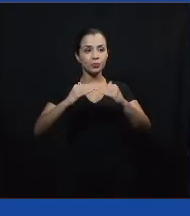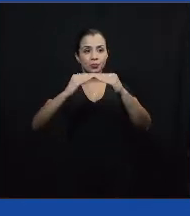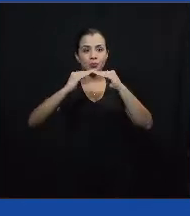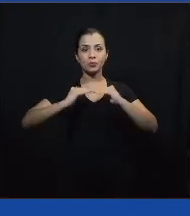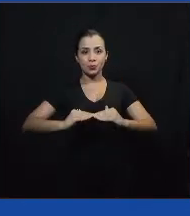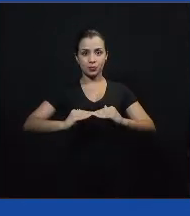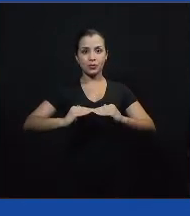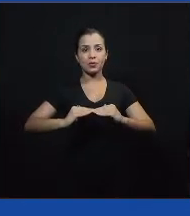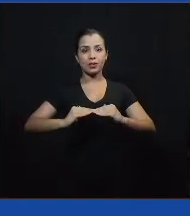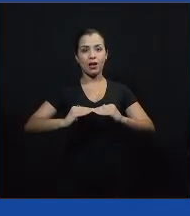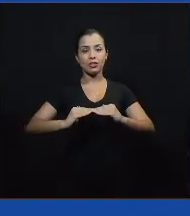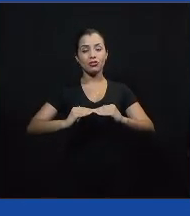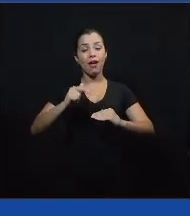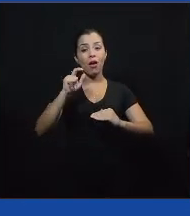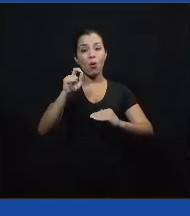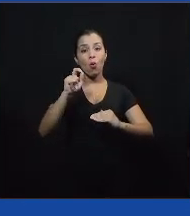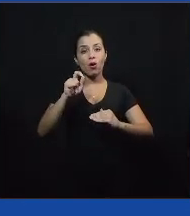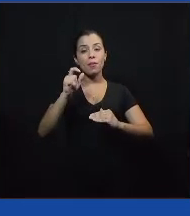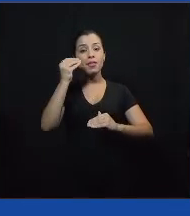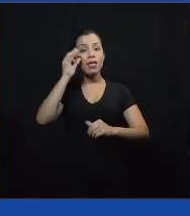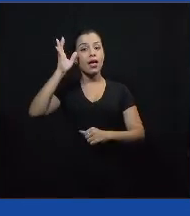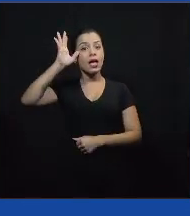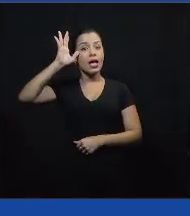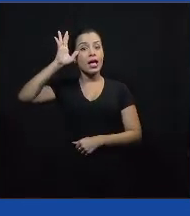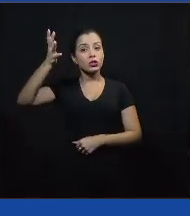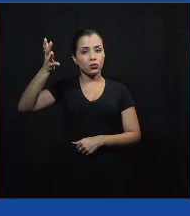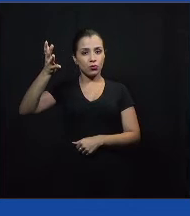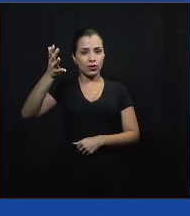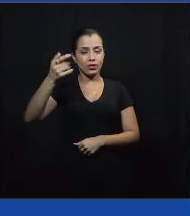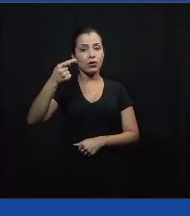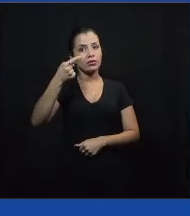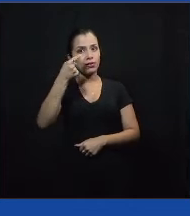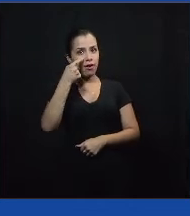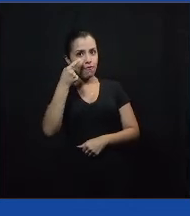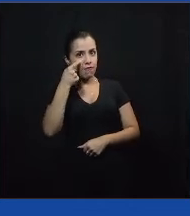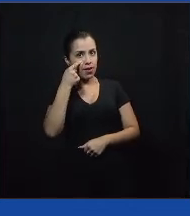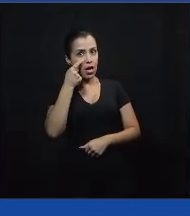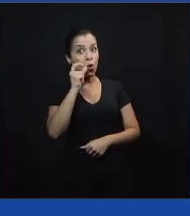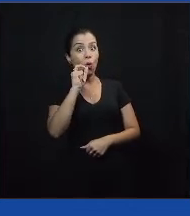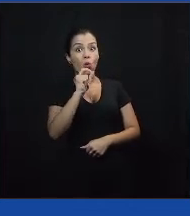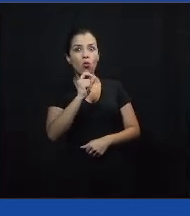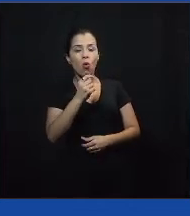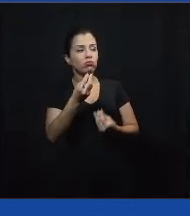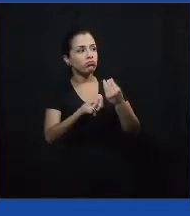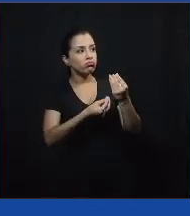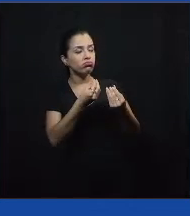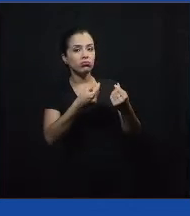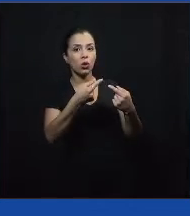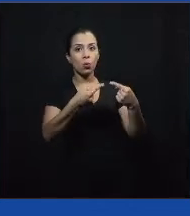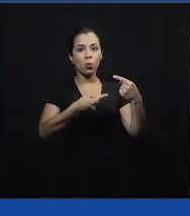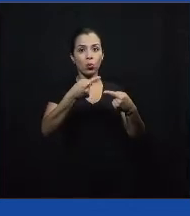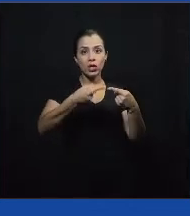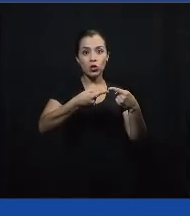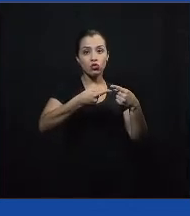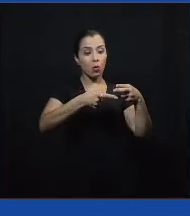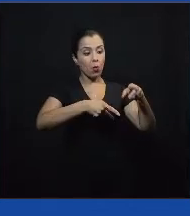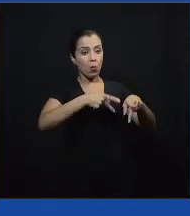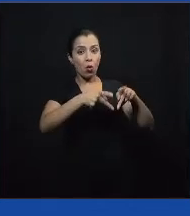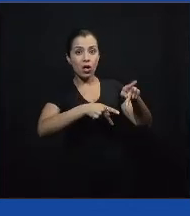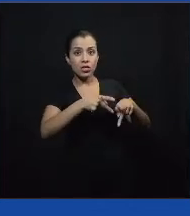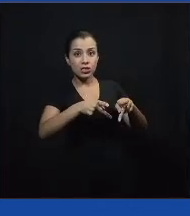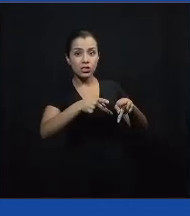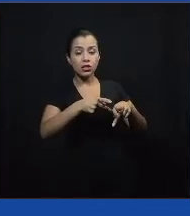a solução. Então, beleza, compreendendo a situação política, tanto em termos de população, vontade política,